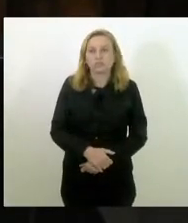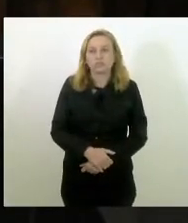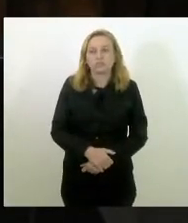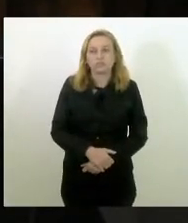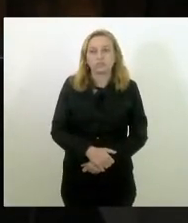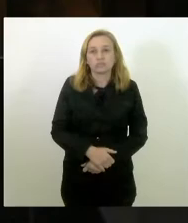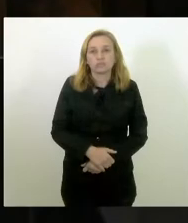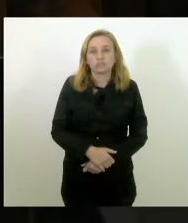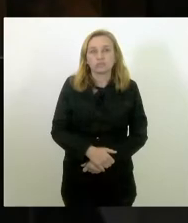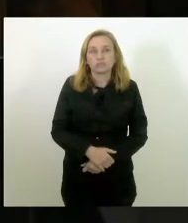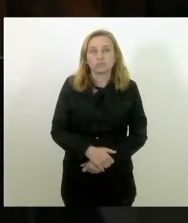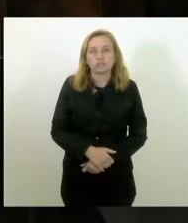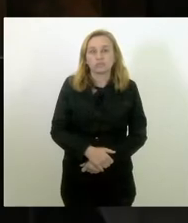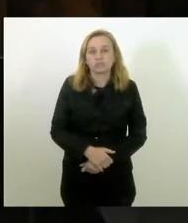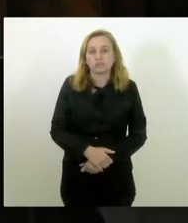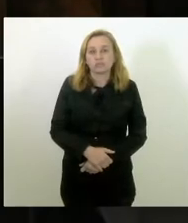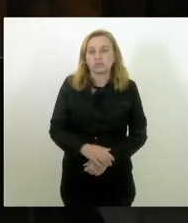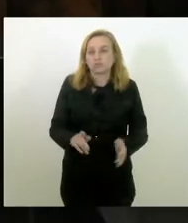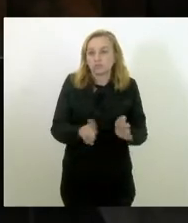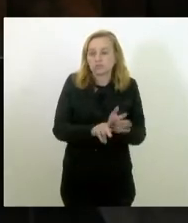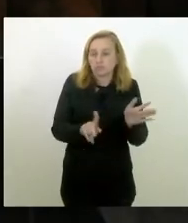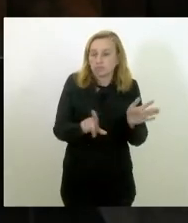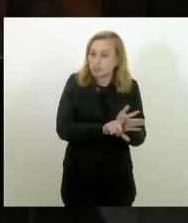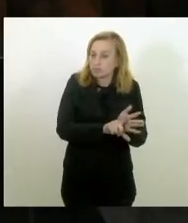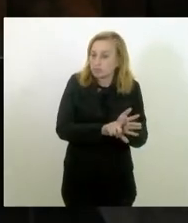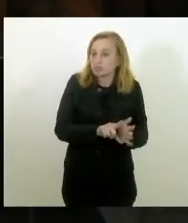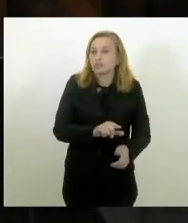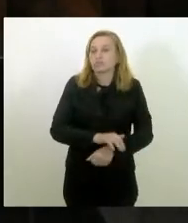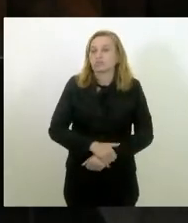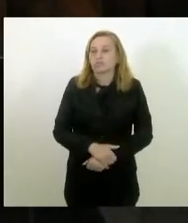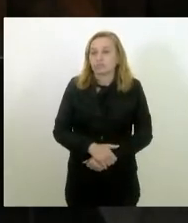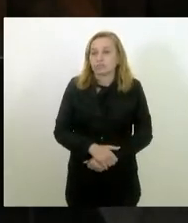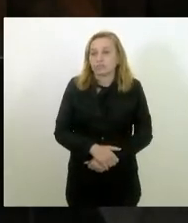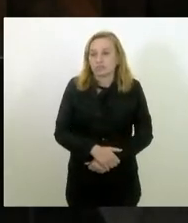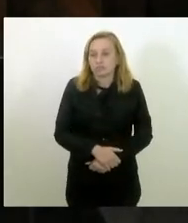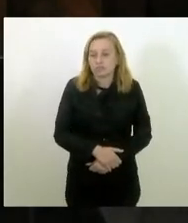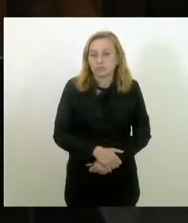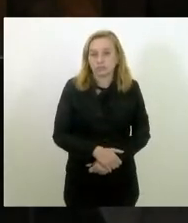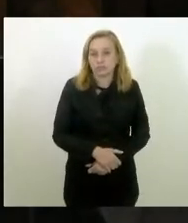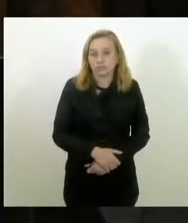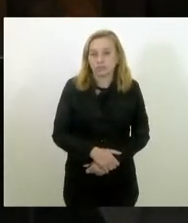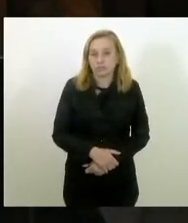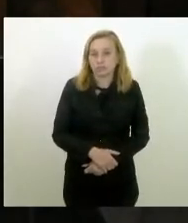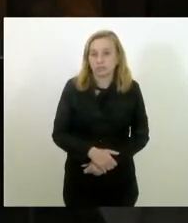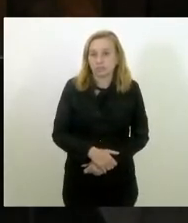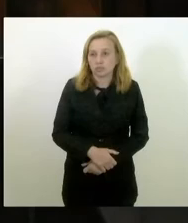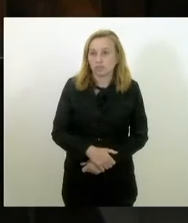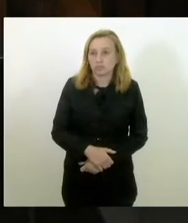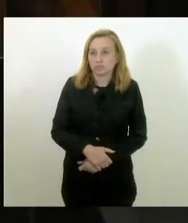o presente projeto de lei me faz